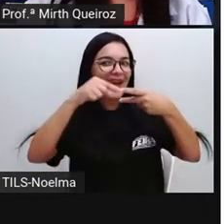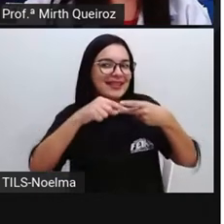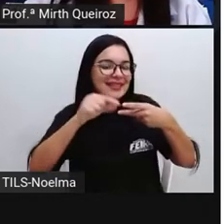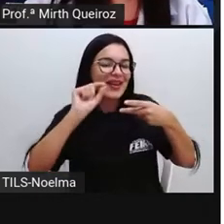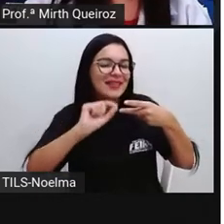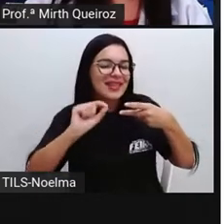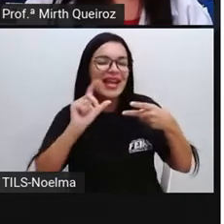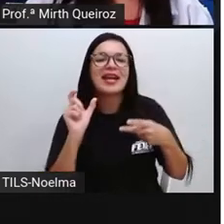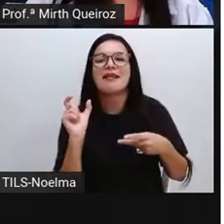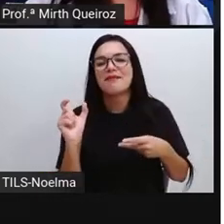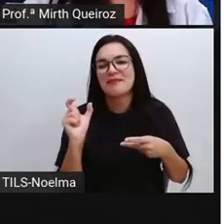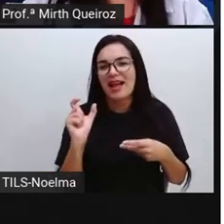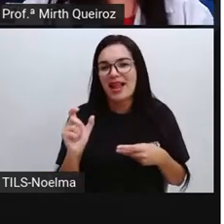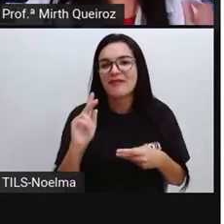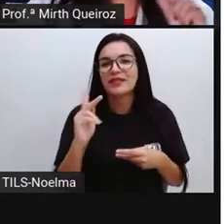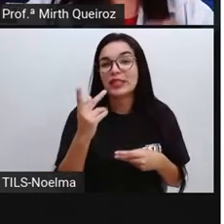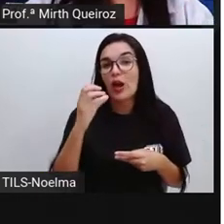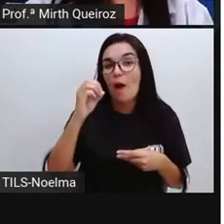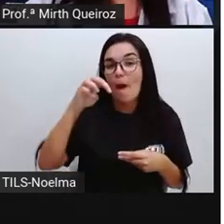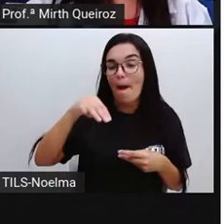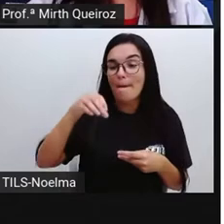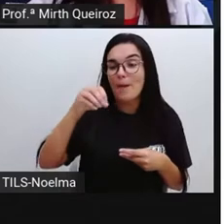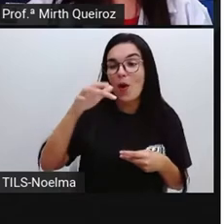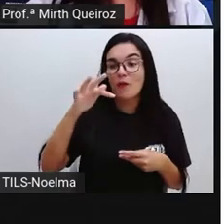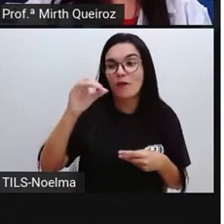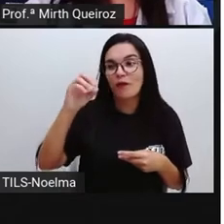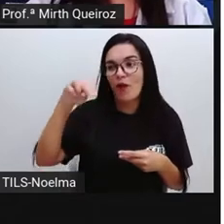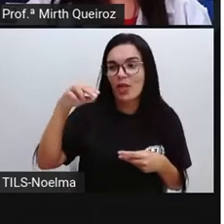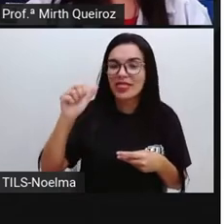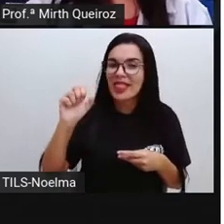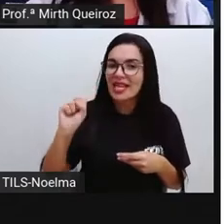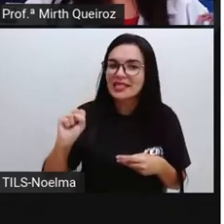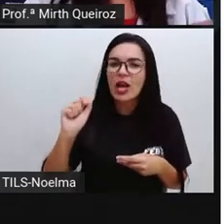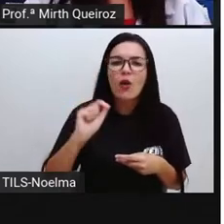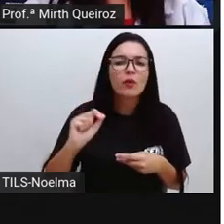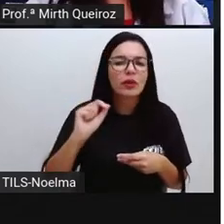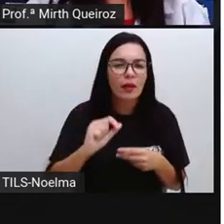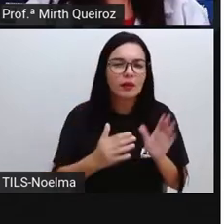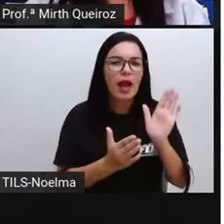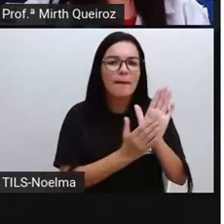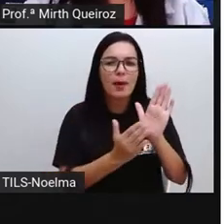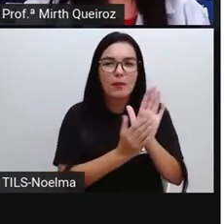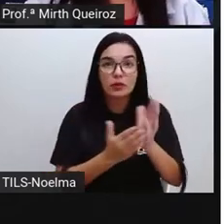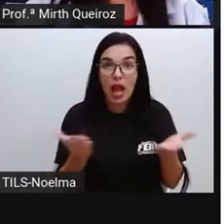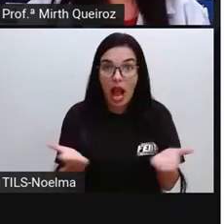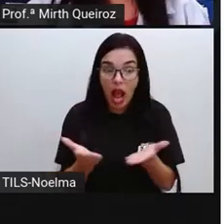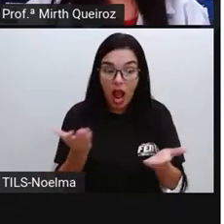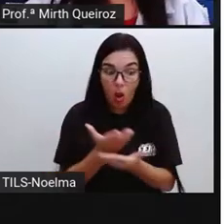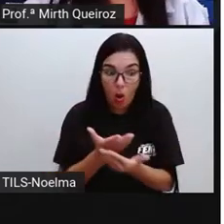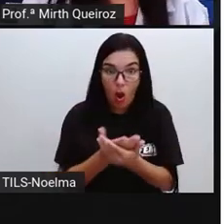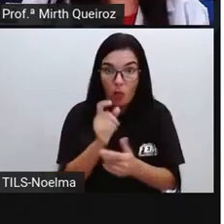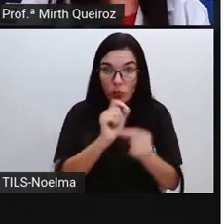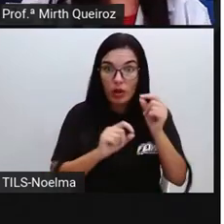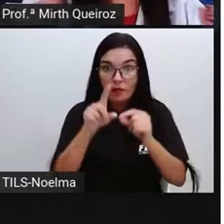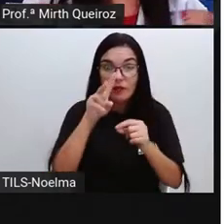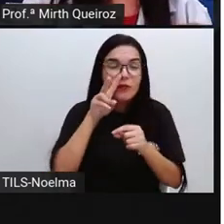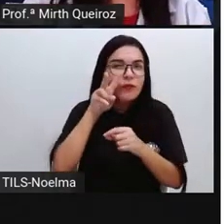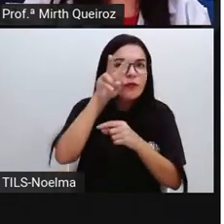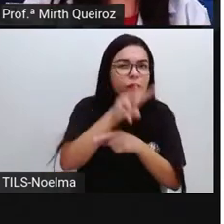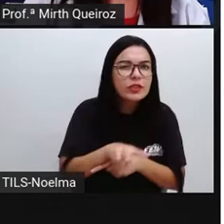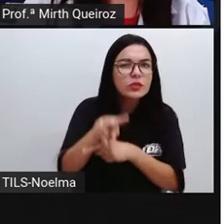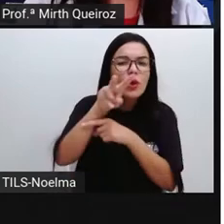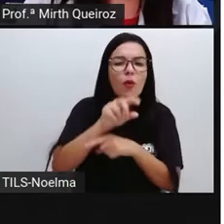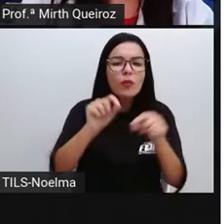homófonas. A proposta da aula, ela visa uma compreensão dessas palavras e a